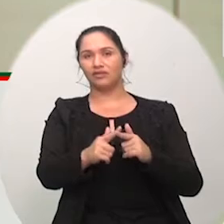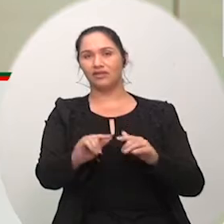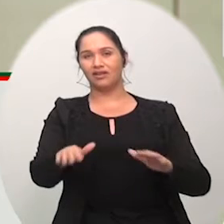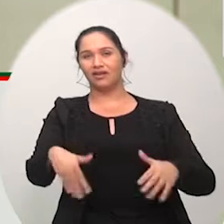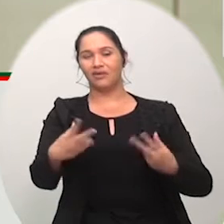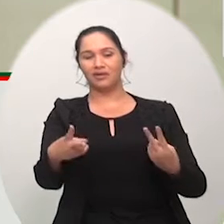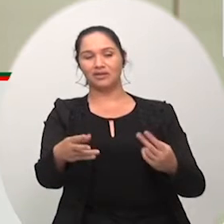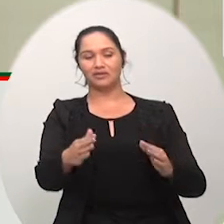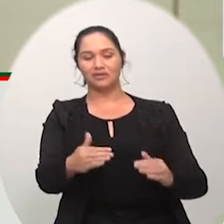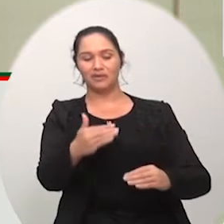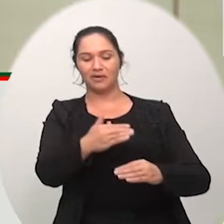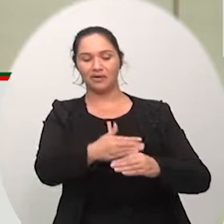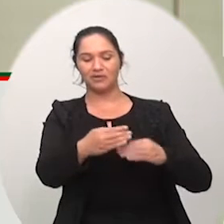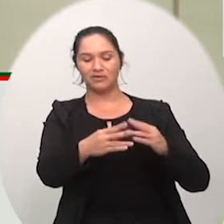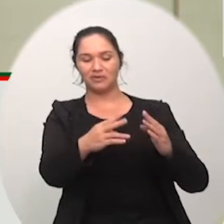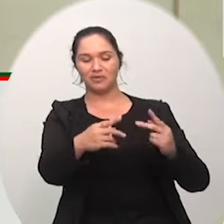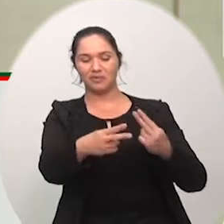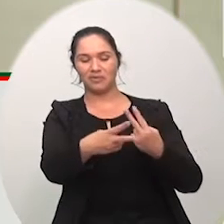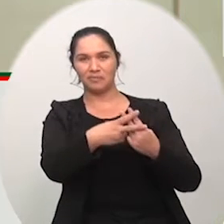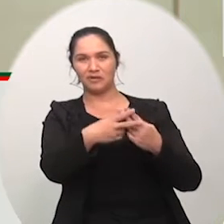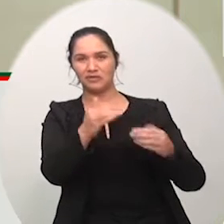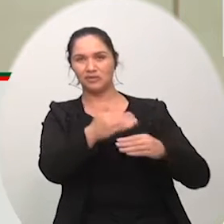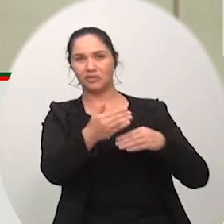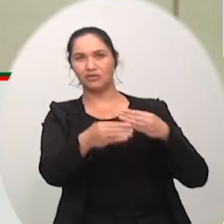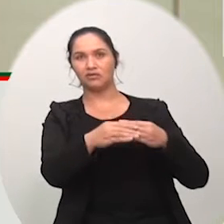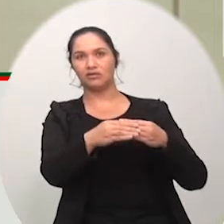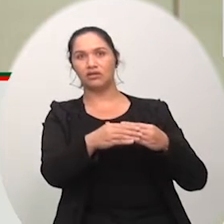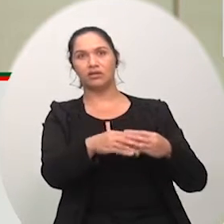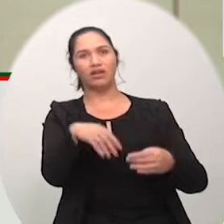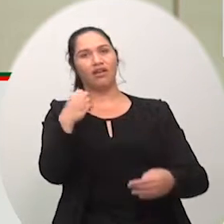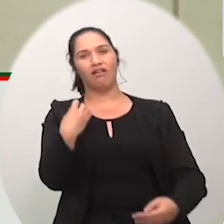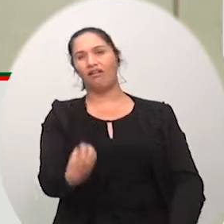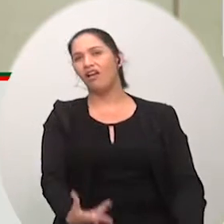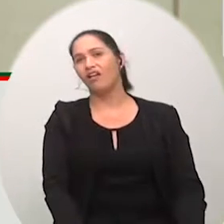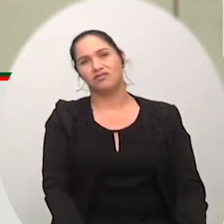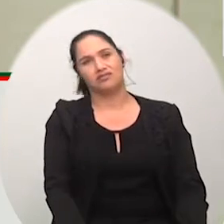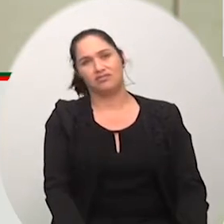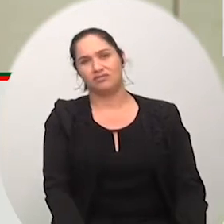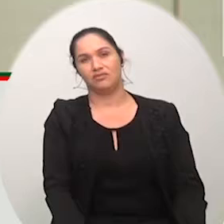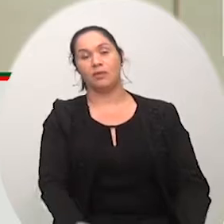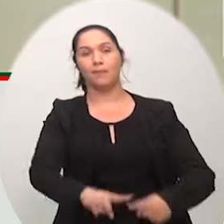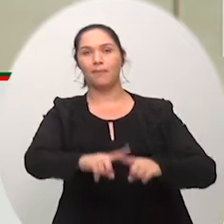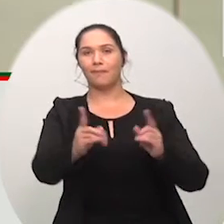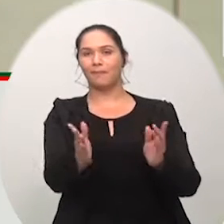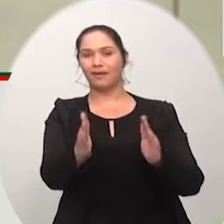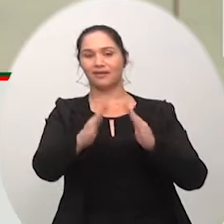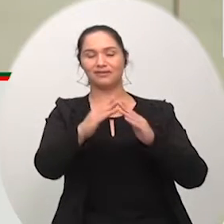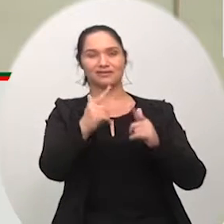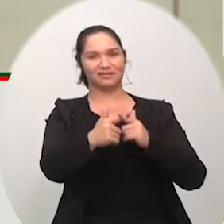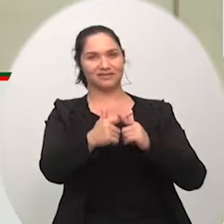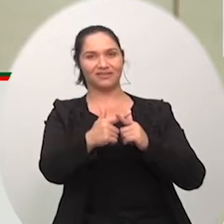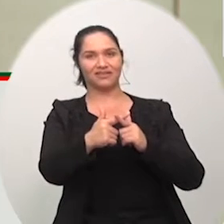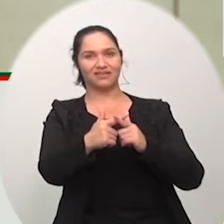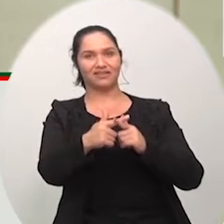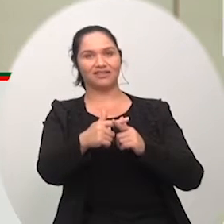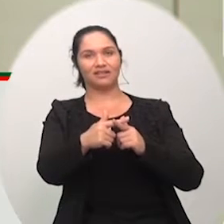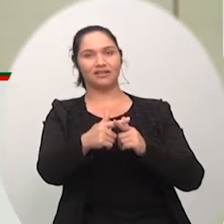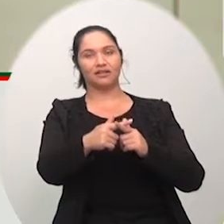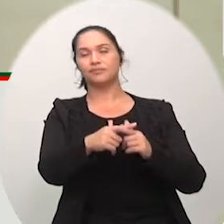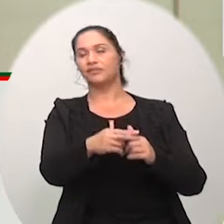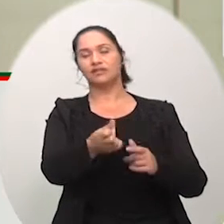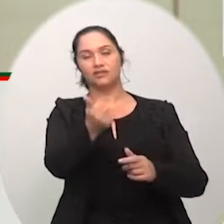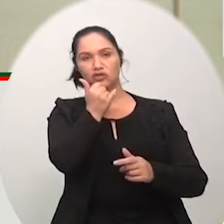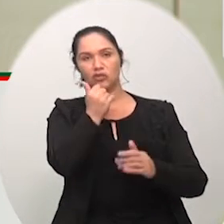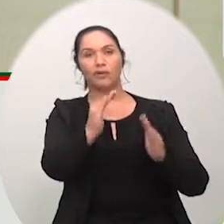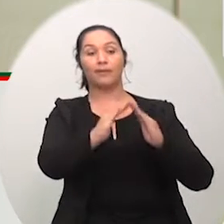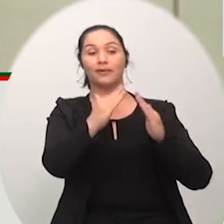gasto cada um tem uma maneira de dizer investido tanto em presídio não presídio é gasto enquanto se investe em escola